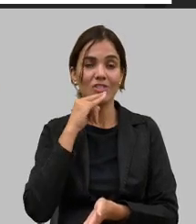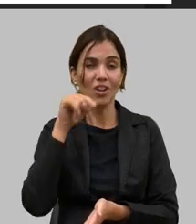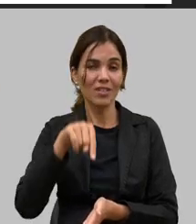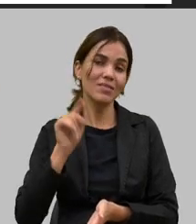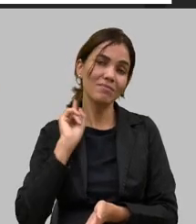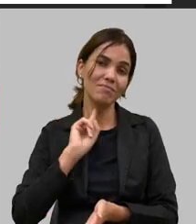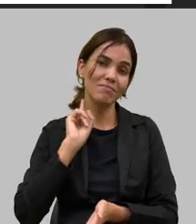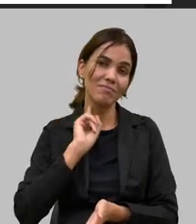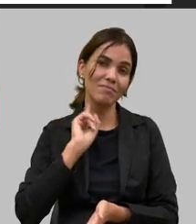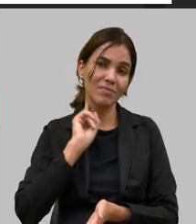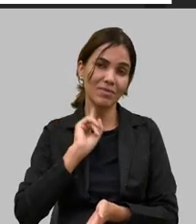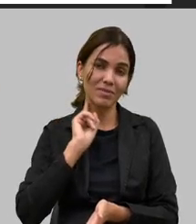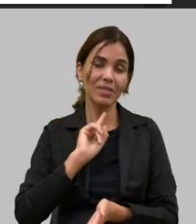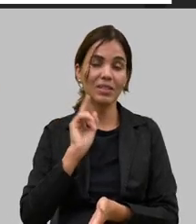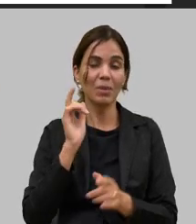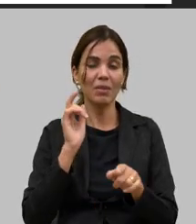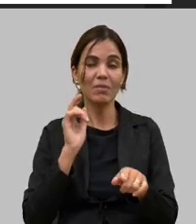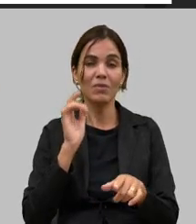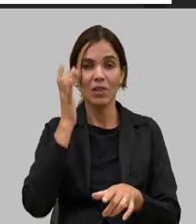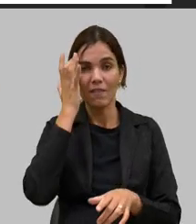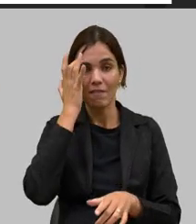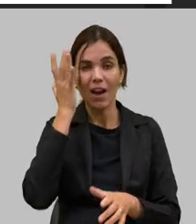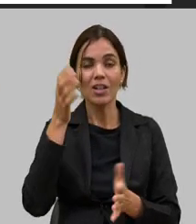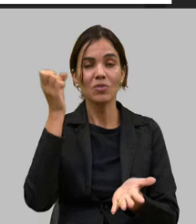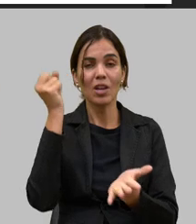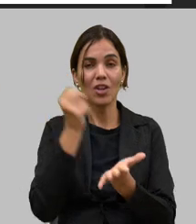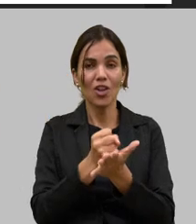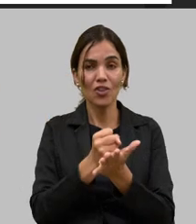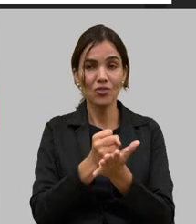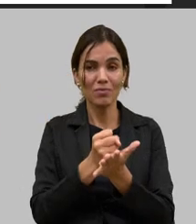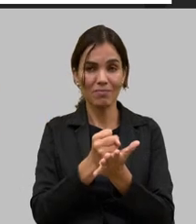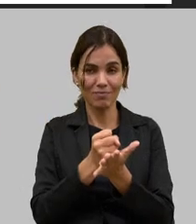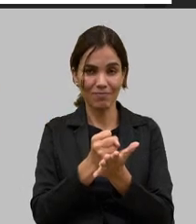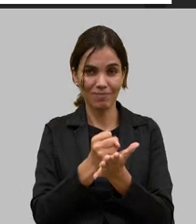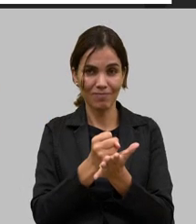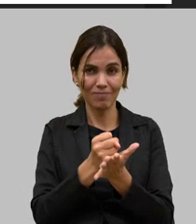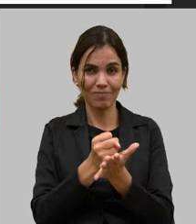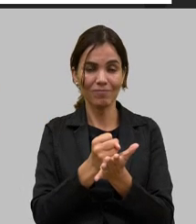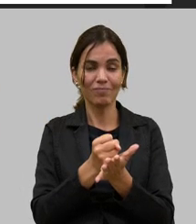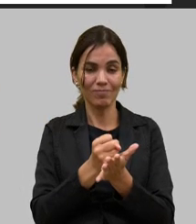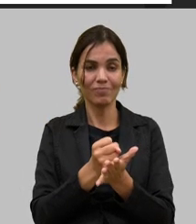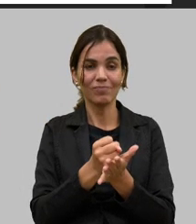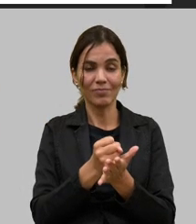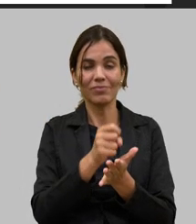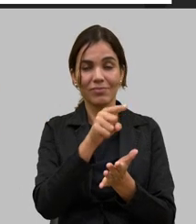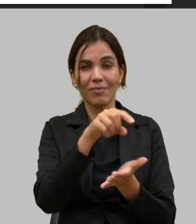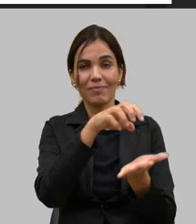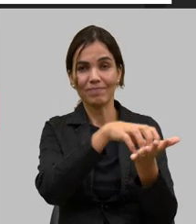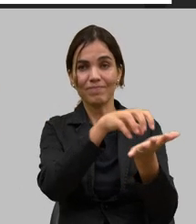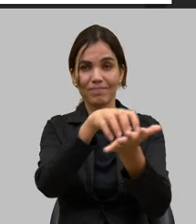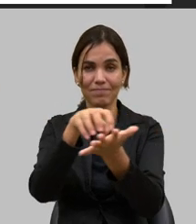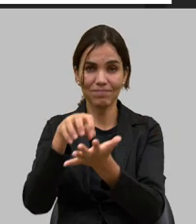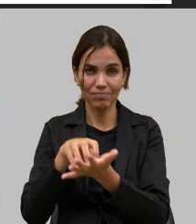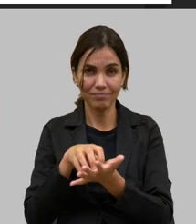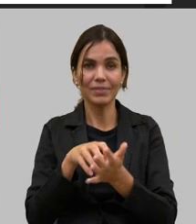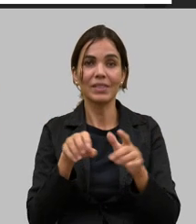e facilitar o registro desses estabelecimentos paralelo a isso nós também